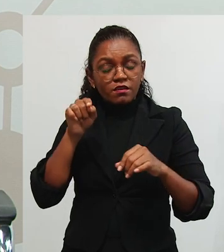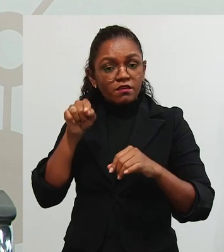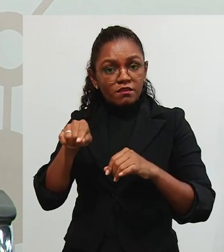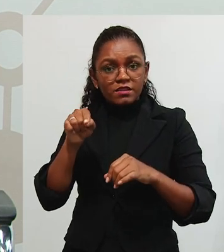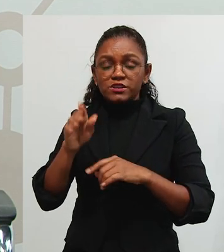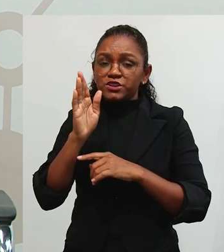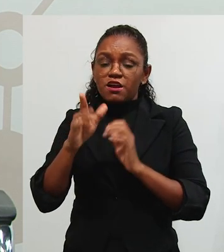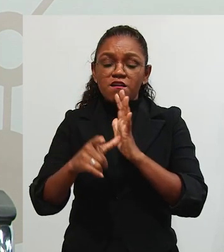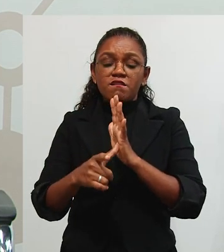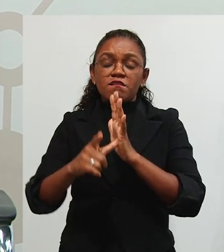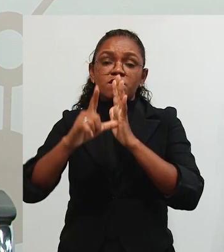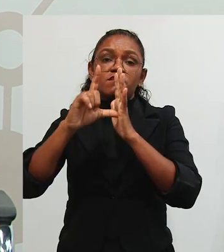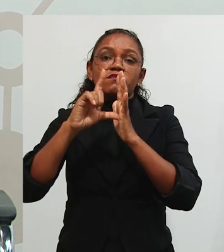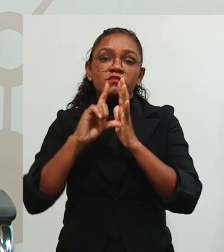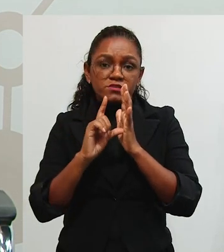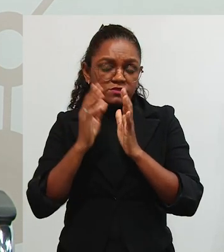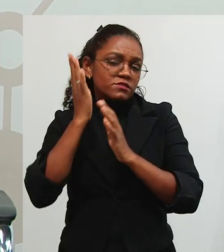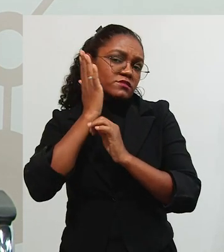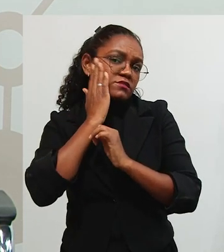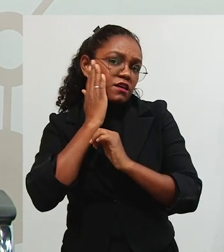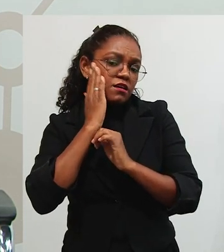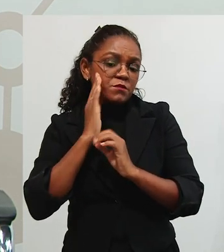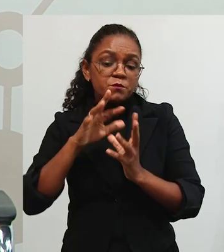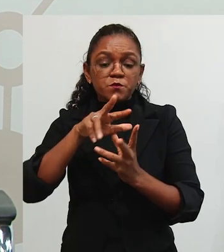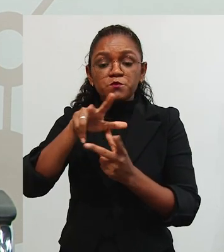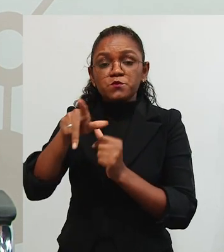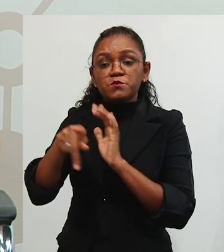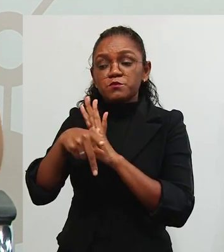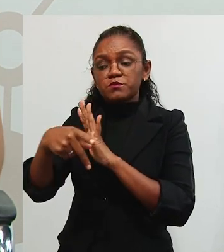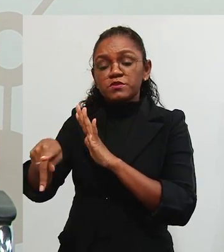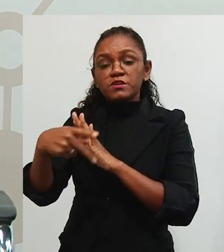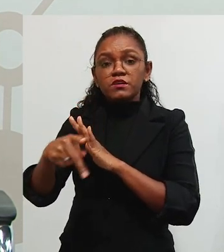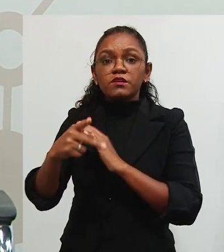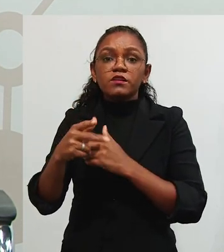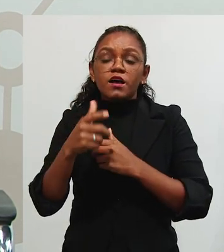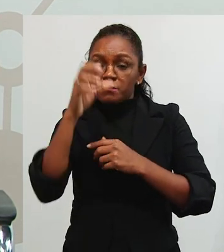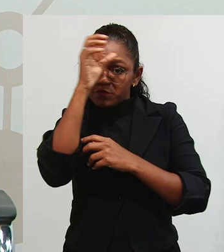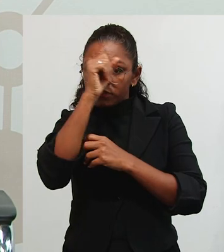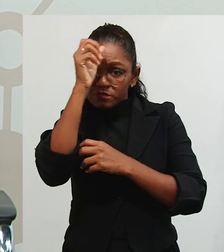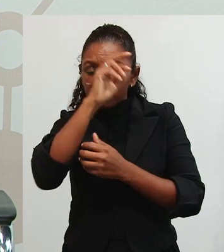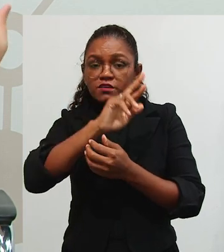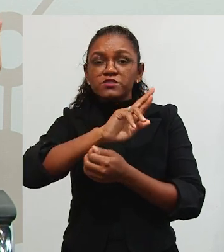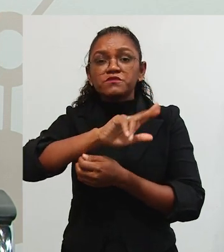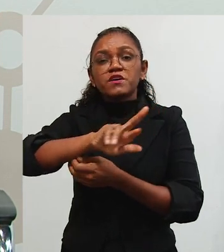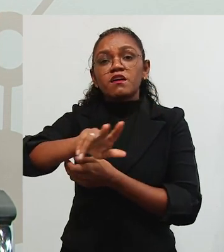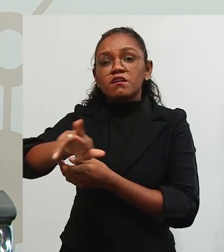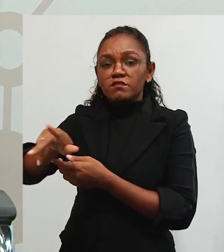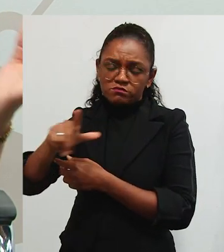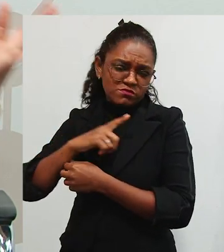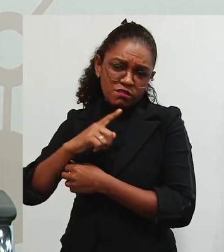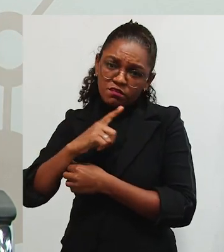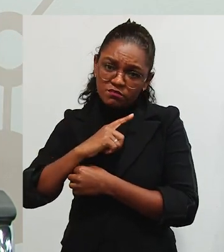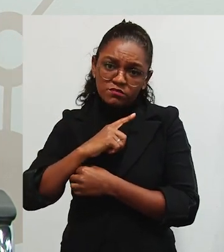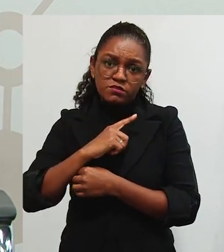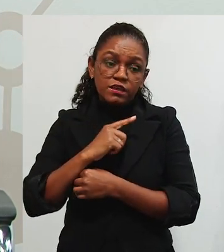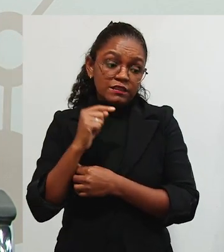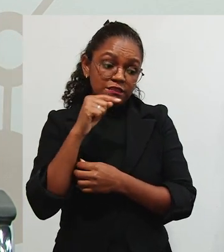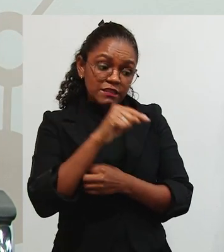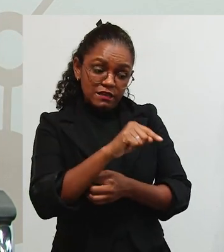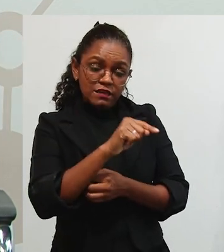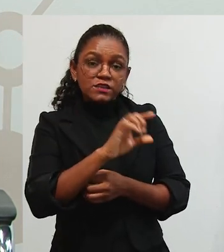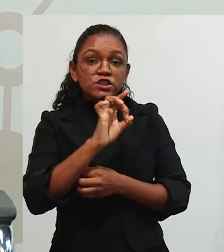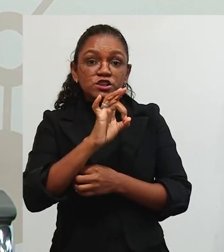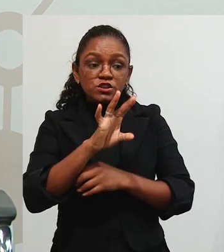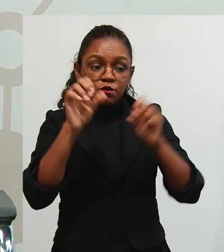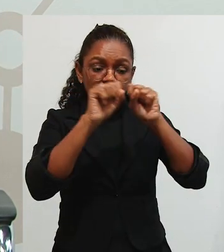vem, né? Antes da escola, ela já vem do mundo dela com outras aprendizagens. E ali na escola,